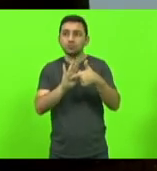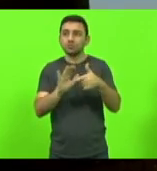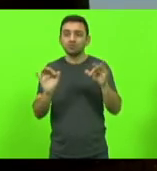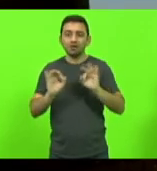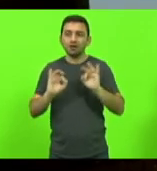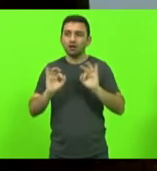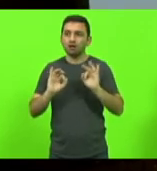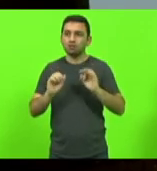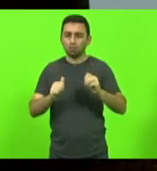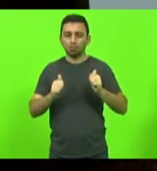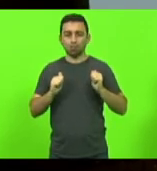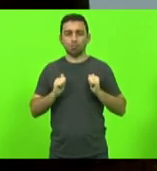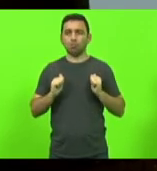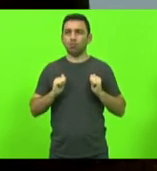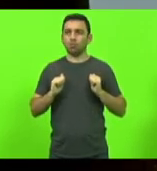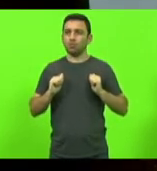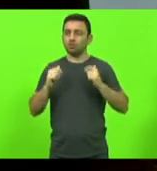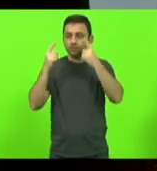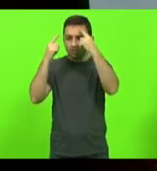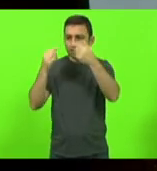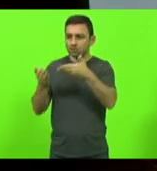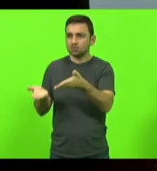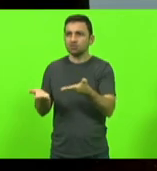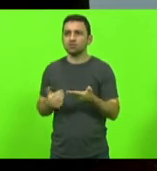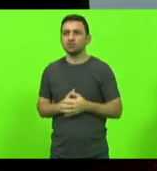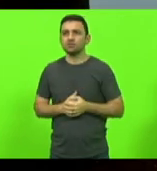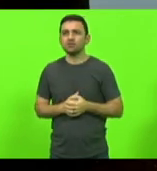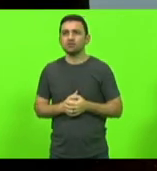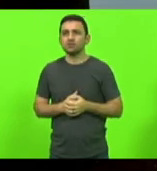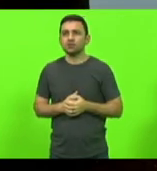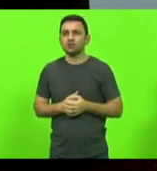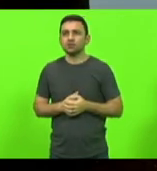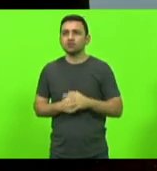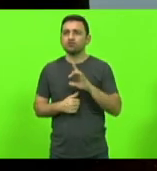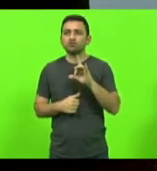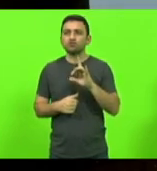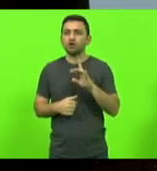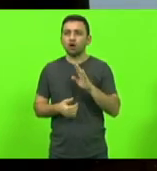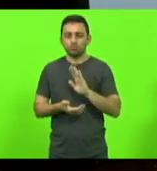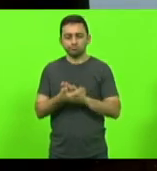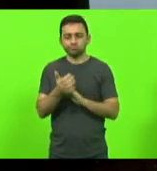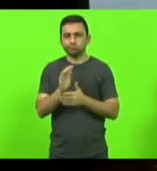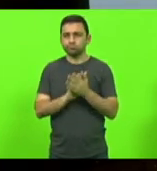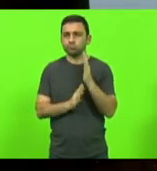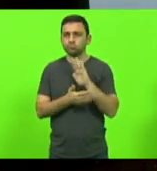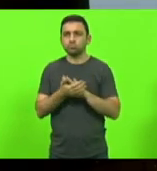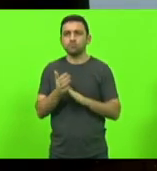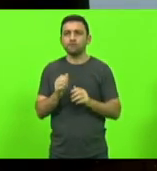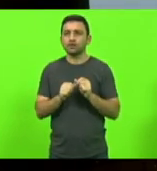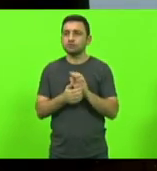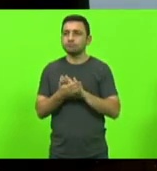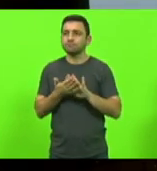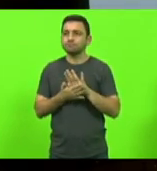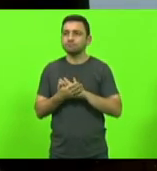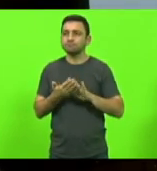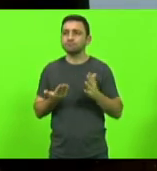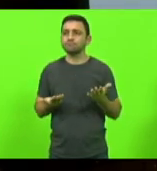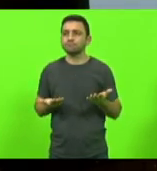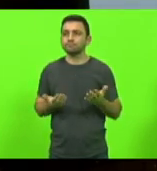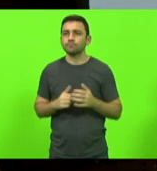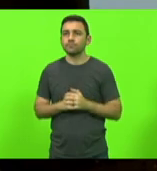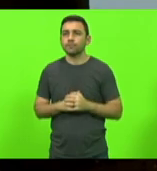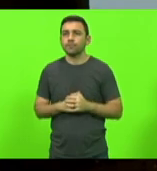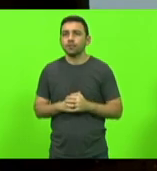forma de violência. Apenas lavam as mãos. mas